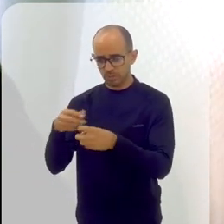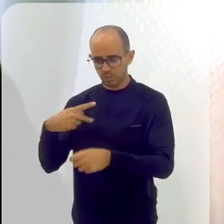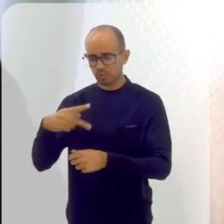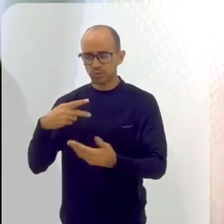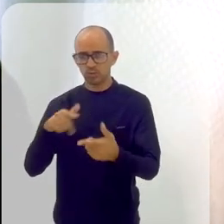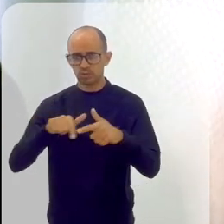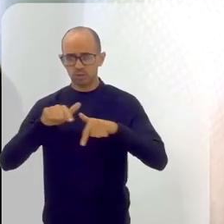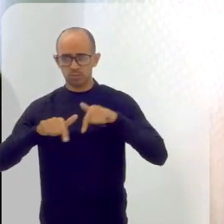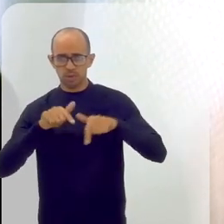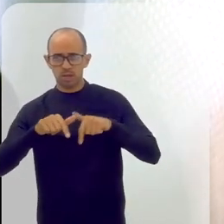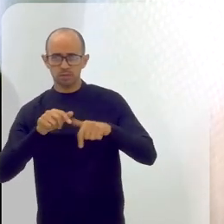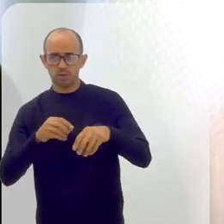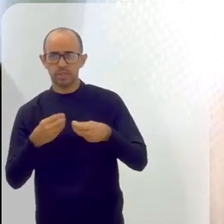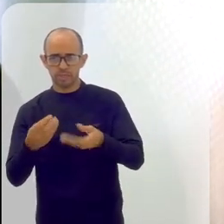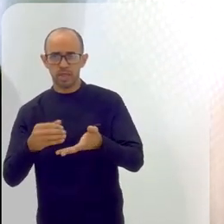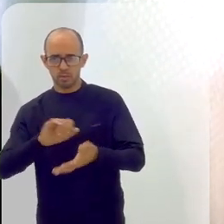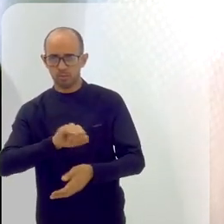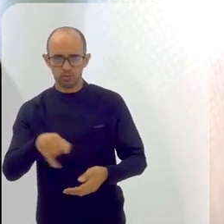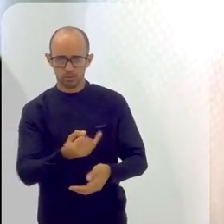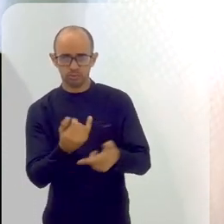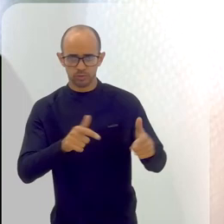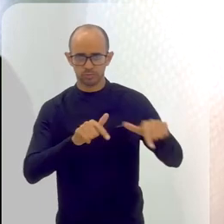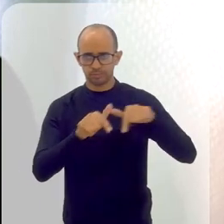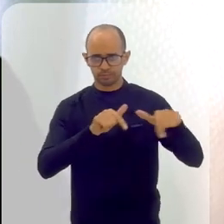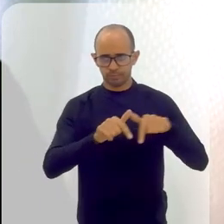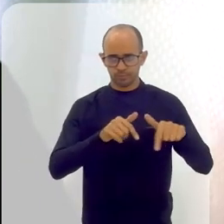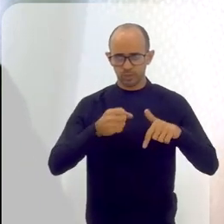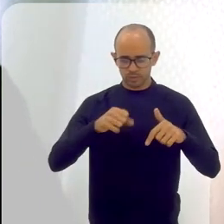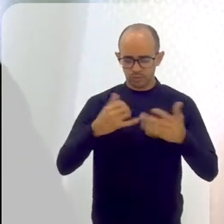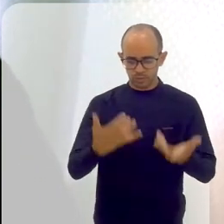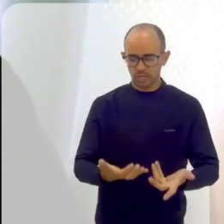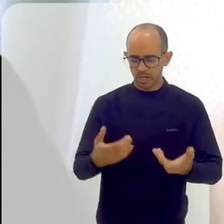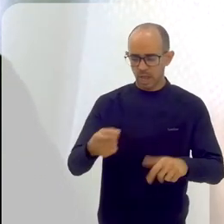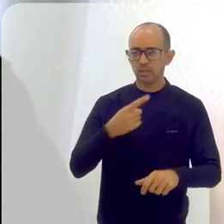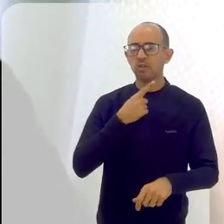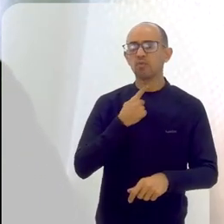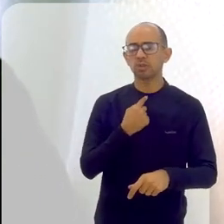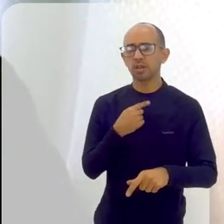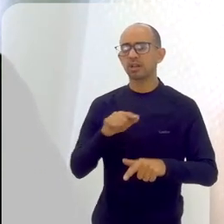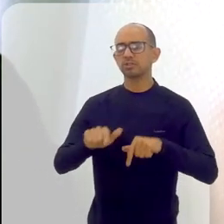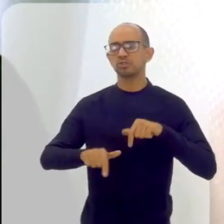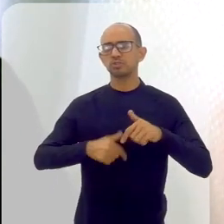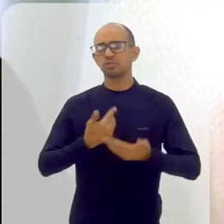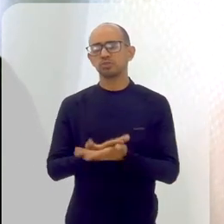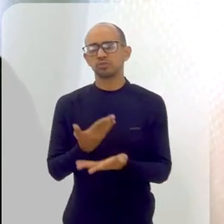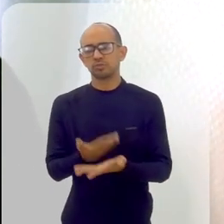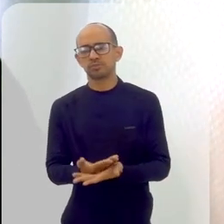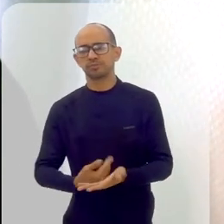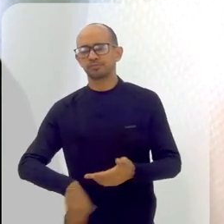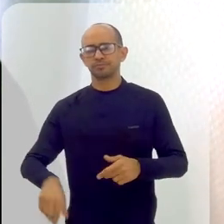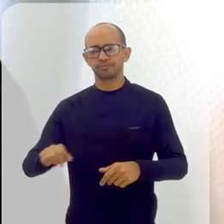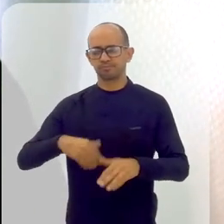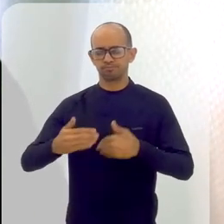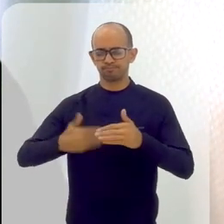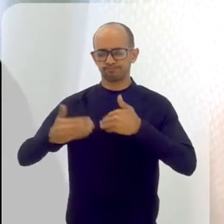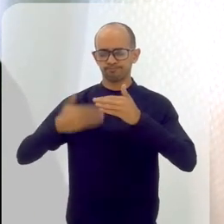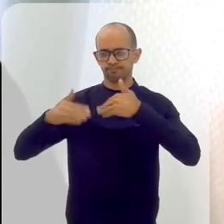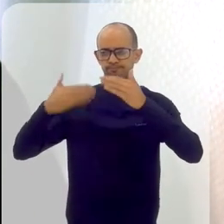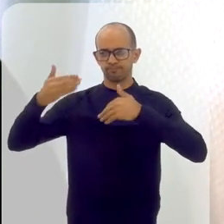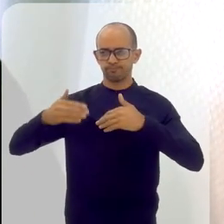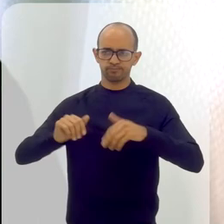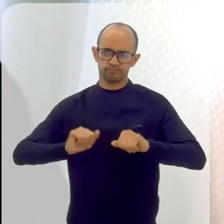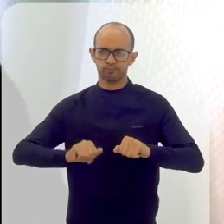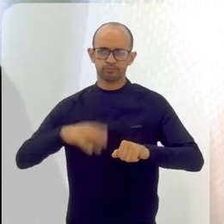criando oportunidades de trabalho. Então, se você quer seguir uma determinada área, se você quer seguir uma determinada trajetória,